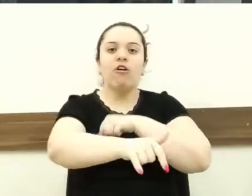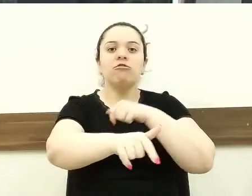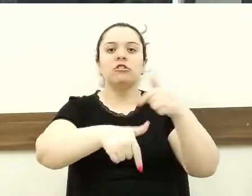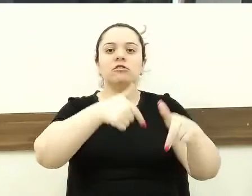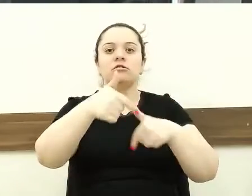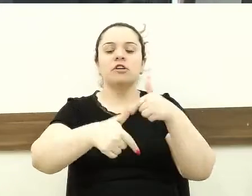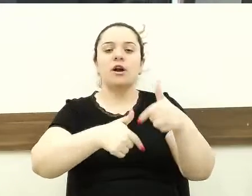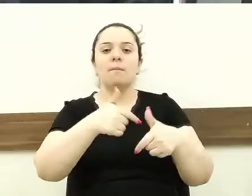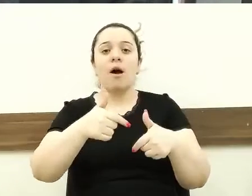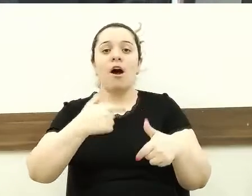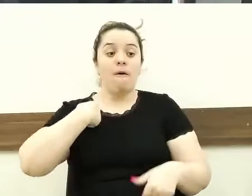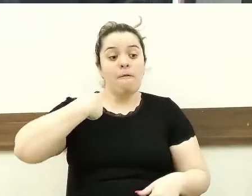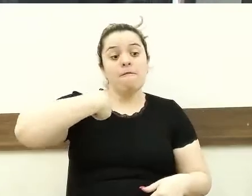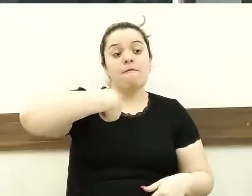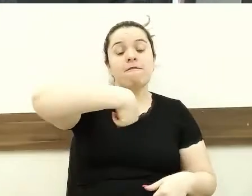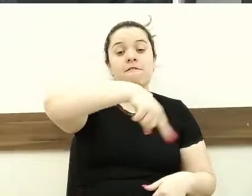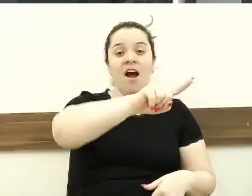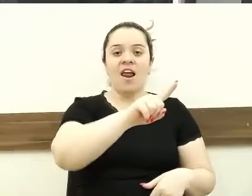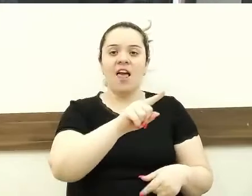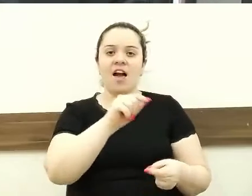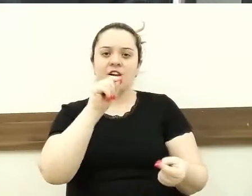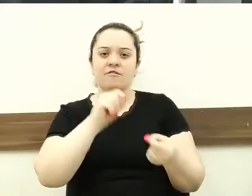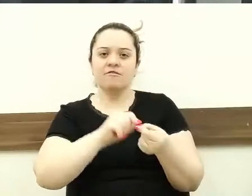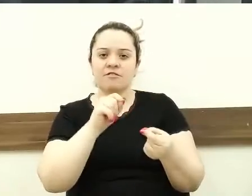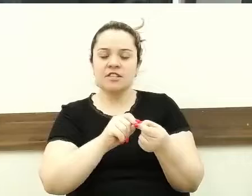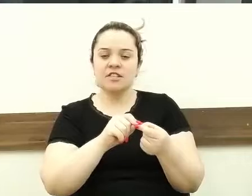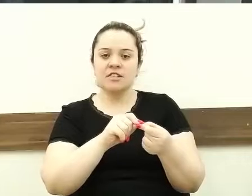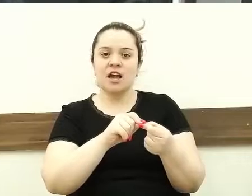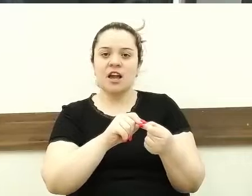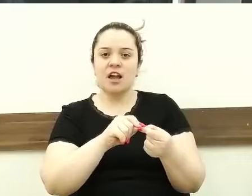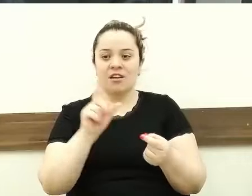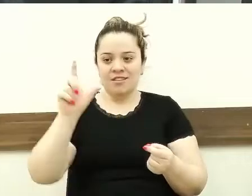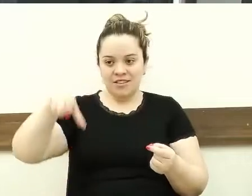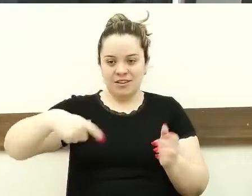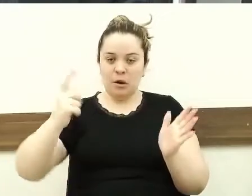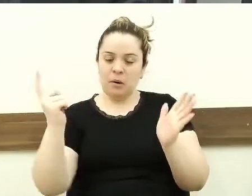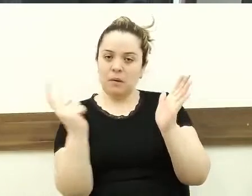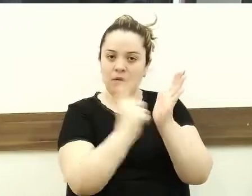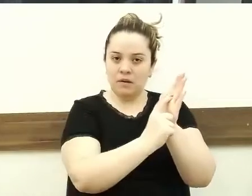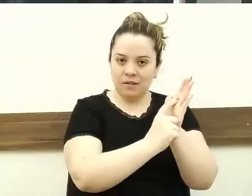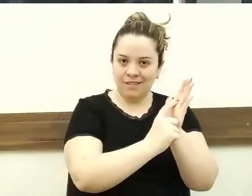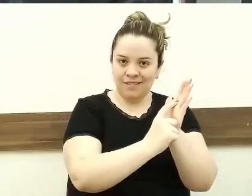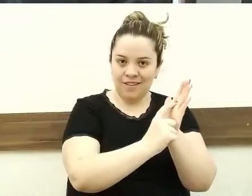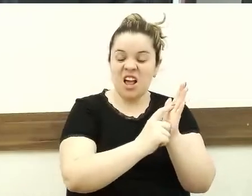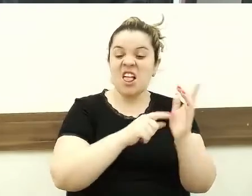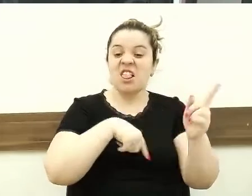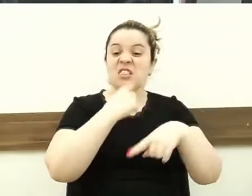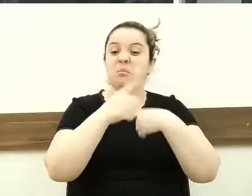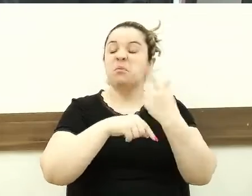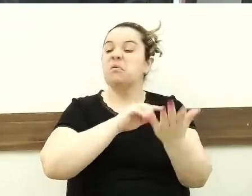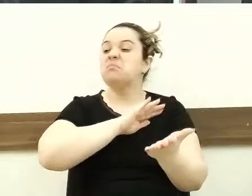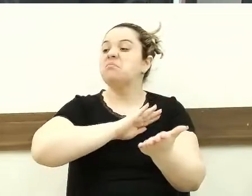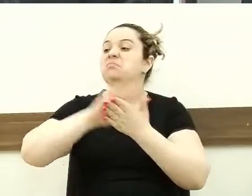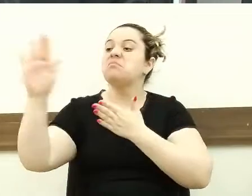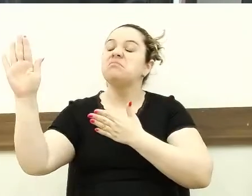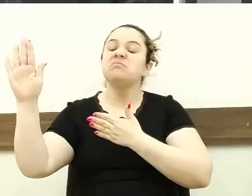papel e depois voltam a bater o ponto novamente. Isso são denúncias de próprios servidores que trabalham junto.